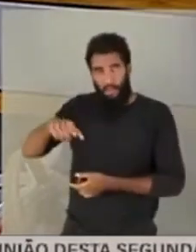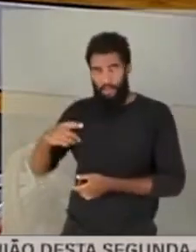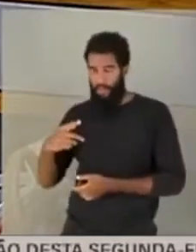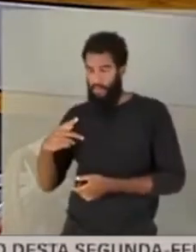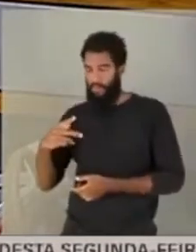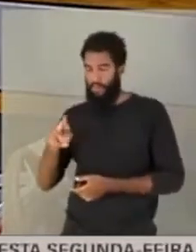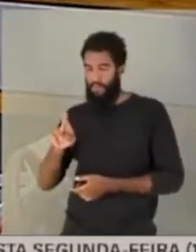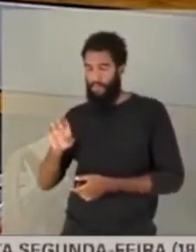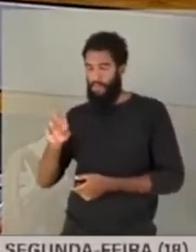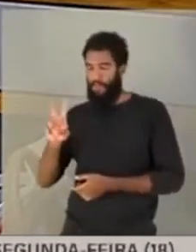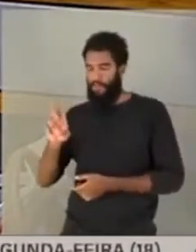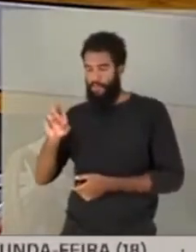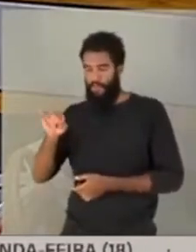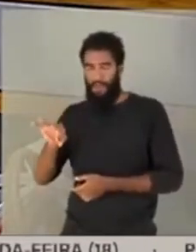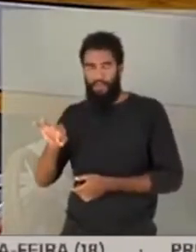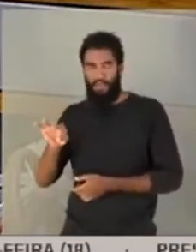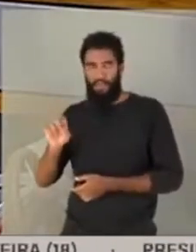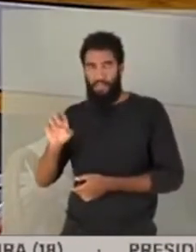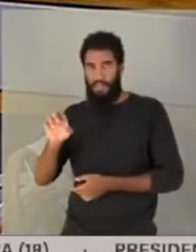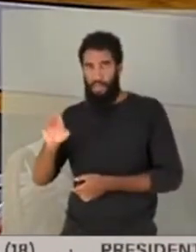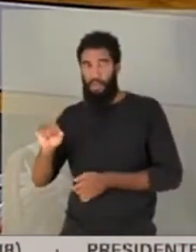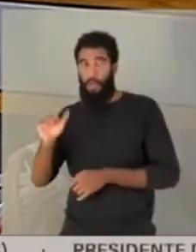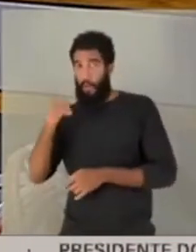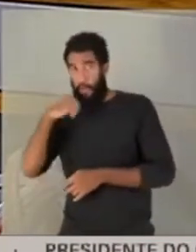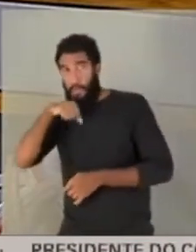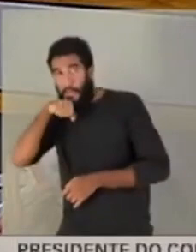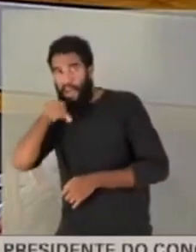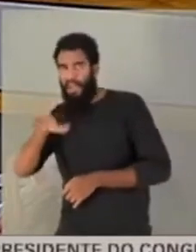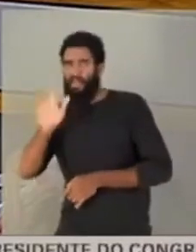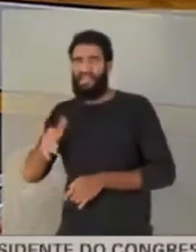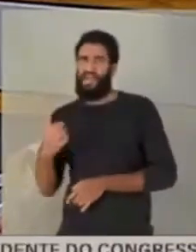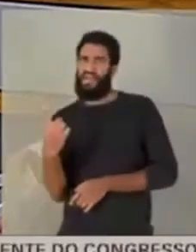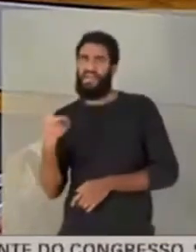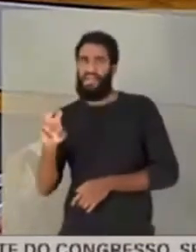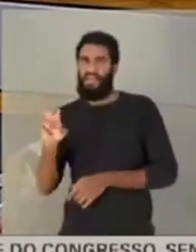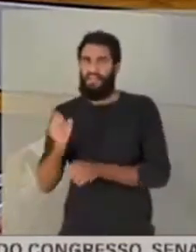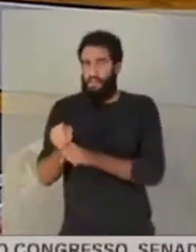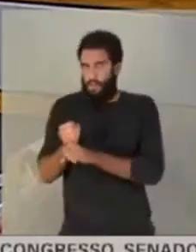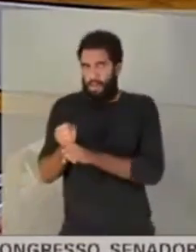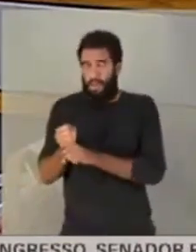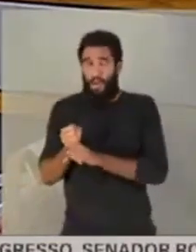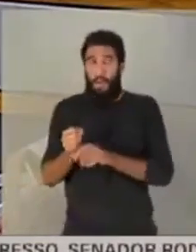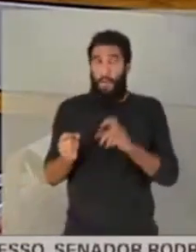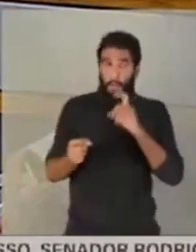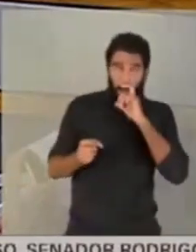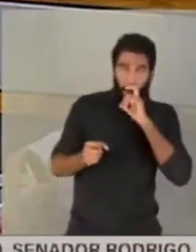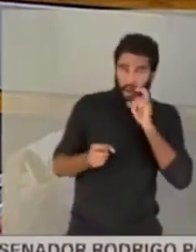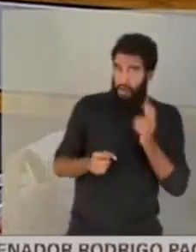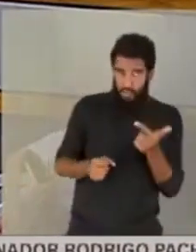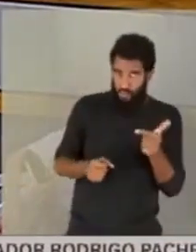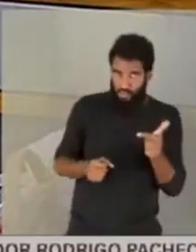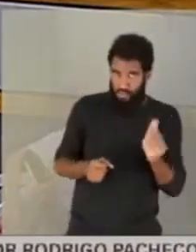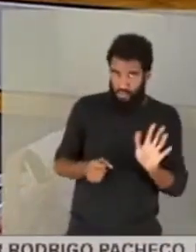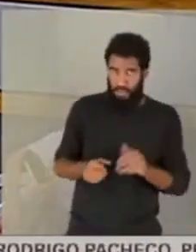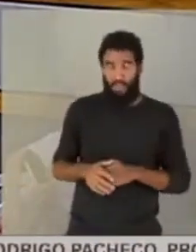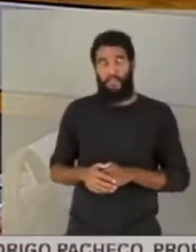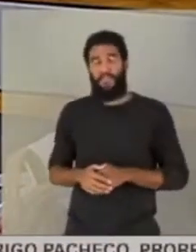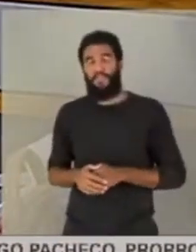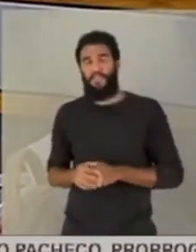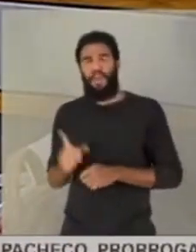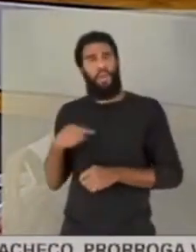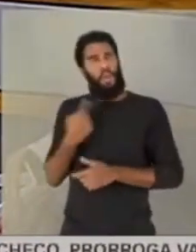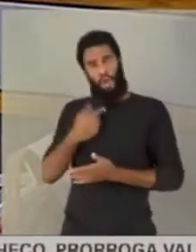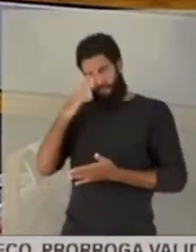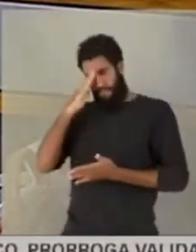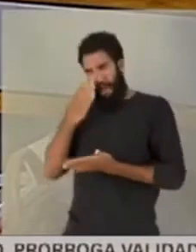ela tinha. A gente já... Ela era associada já há 15 anos da Prevent Senior. E a gente tinha muita